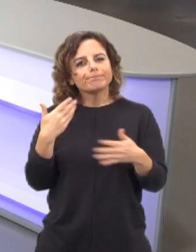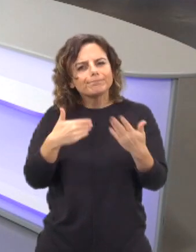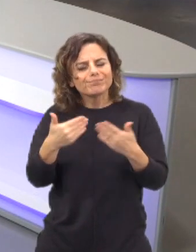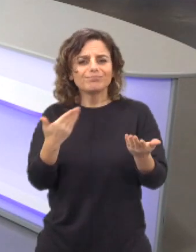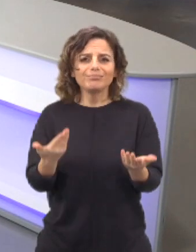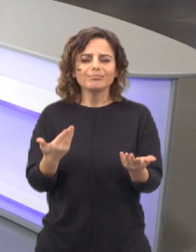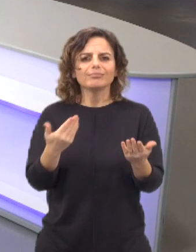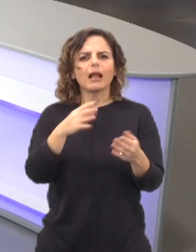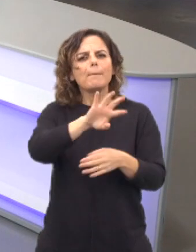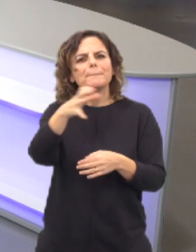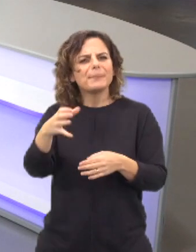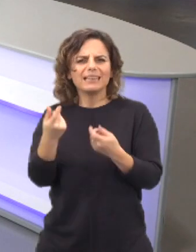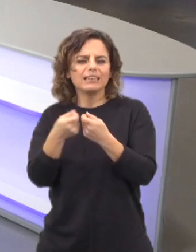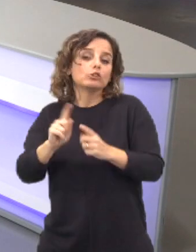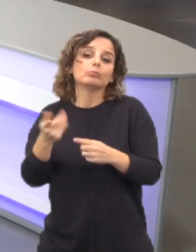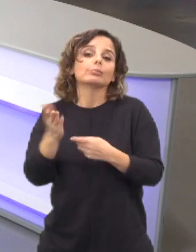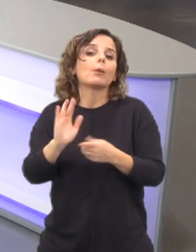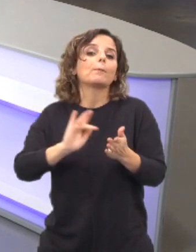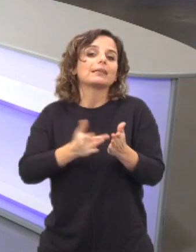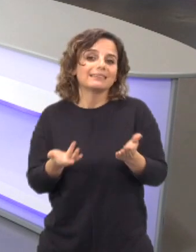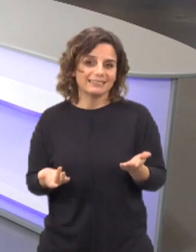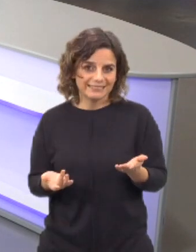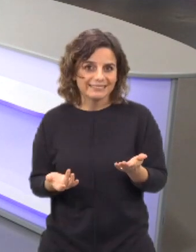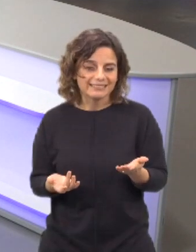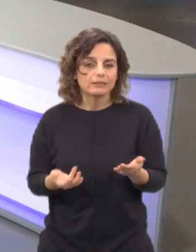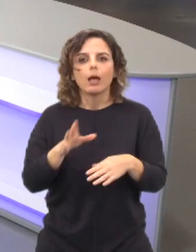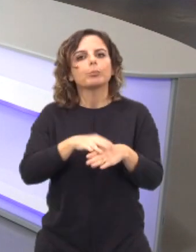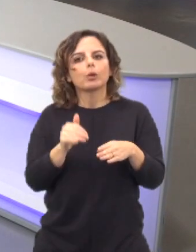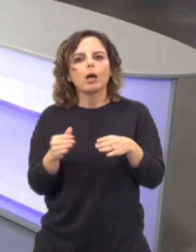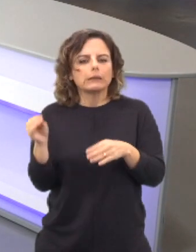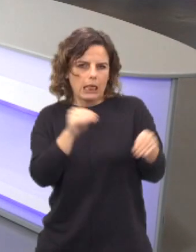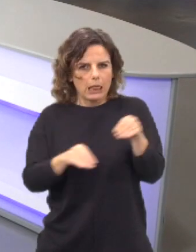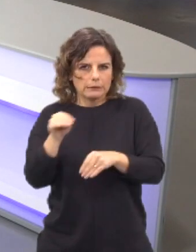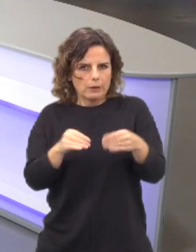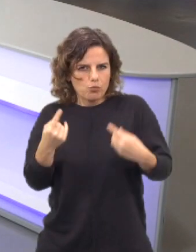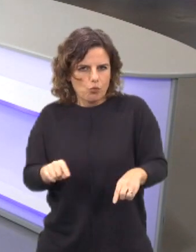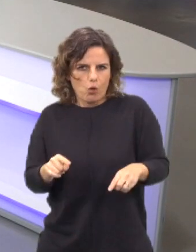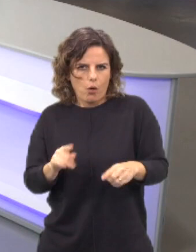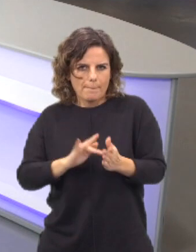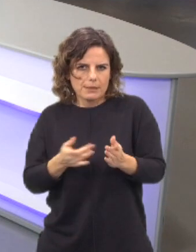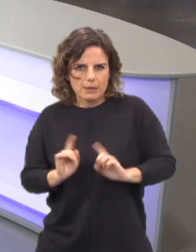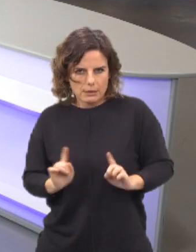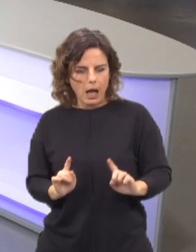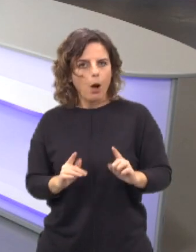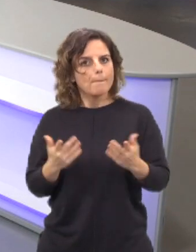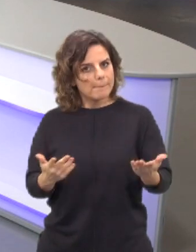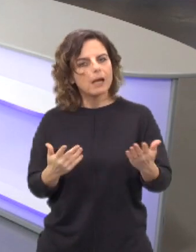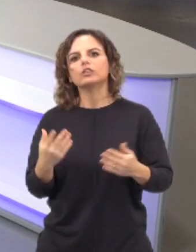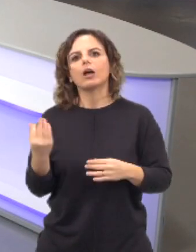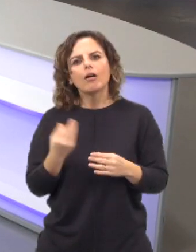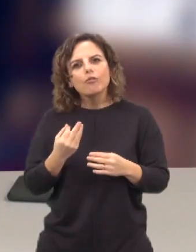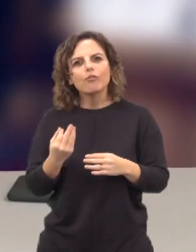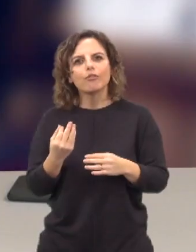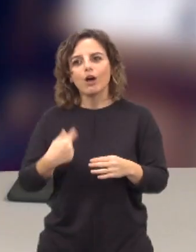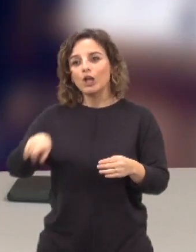particularmente em países que não são próximos, o Brasil, por exemplo, não apenas pelas eleições no Brasil, mas porque vive,